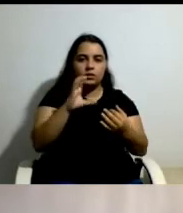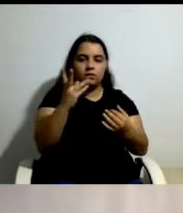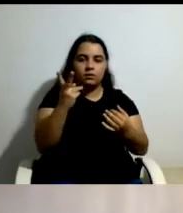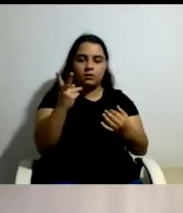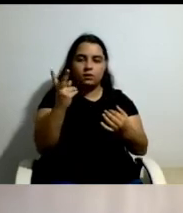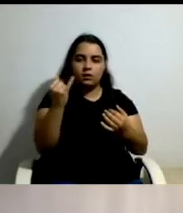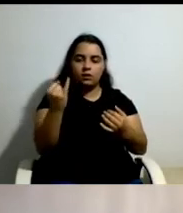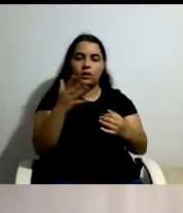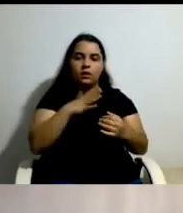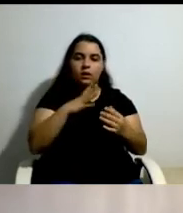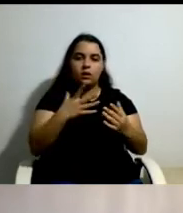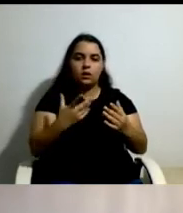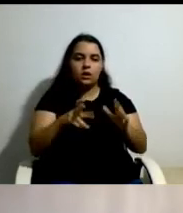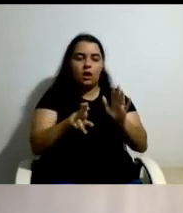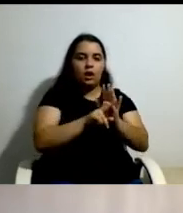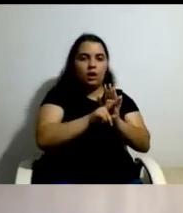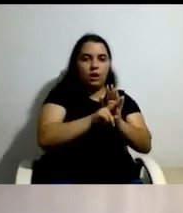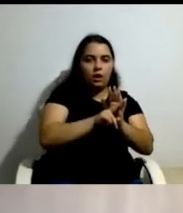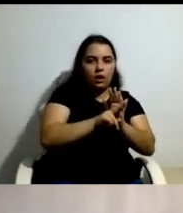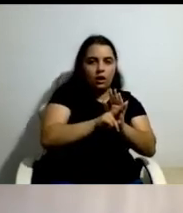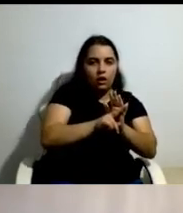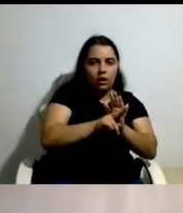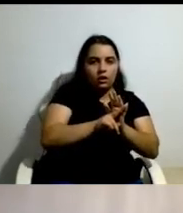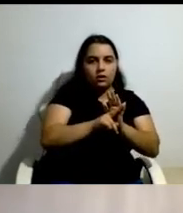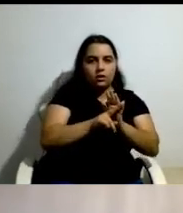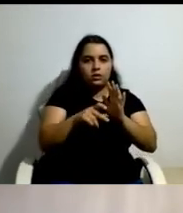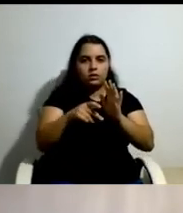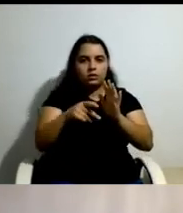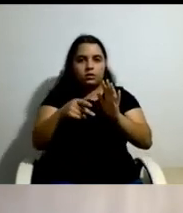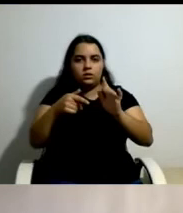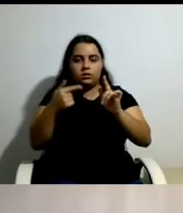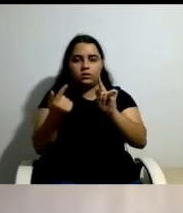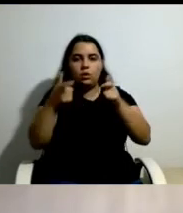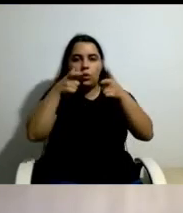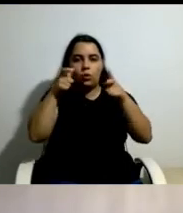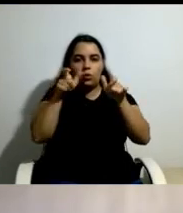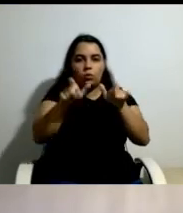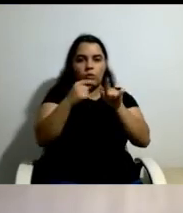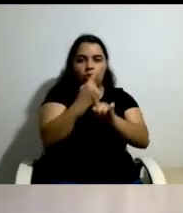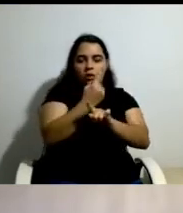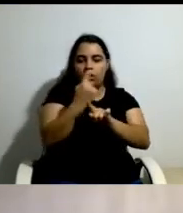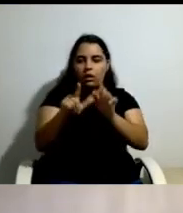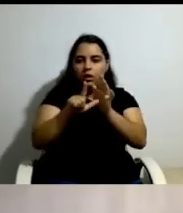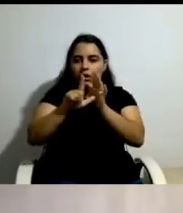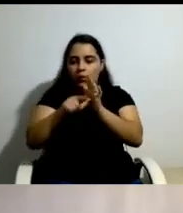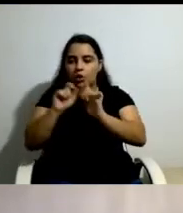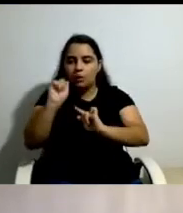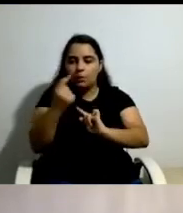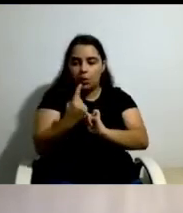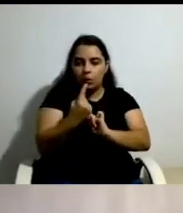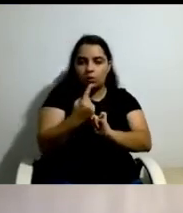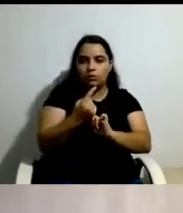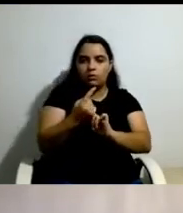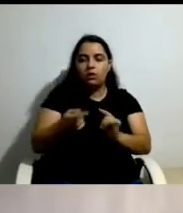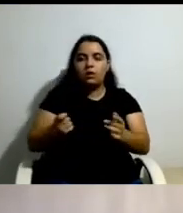procedimentos e o controle, que são inerentes à implementação de um projeto, nomeadamente um projeto piloto, que é financiado, que tem